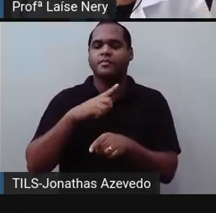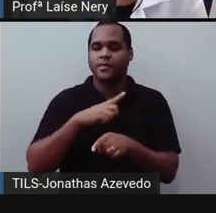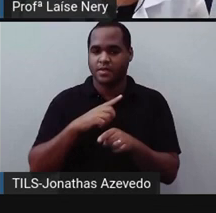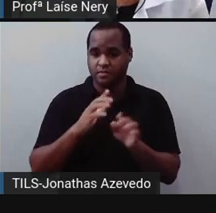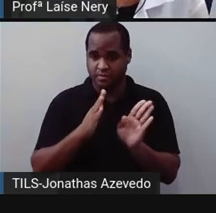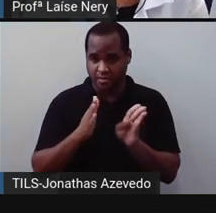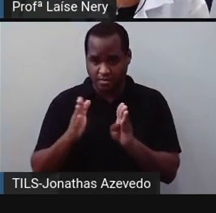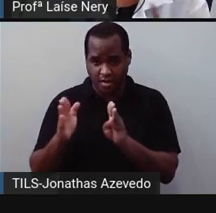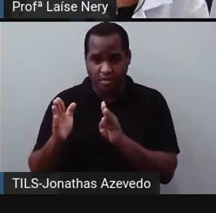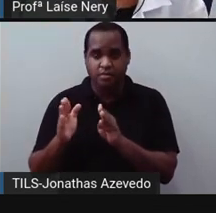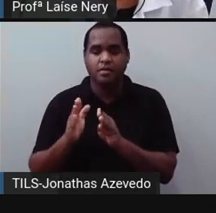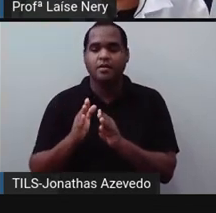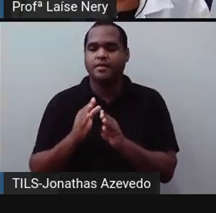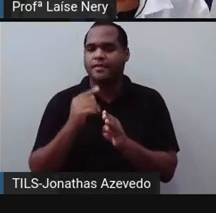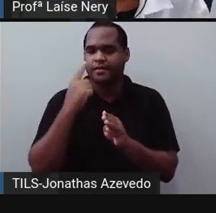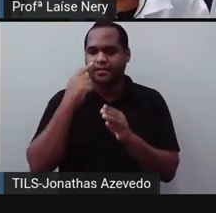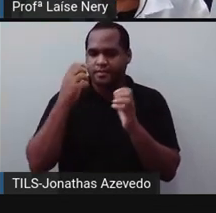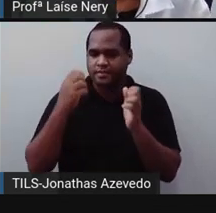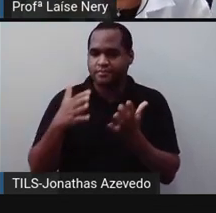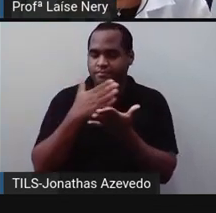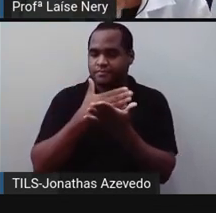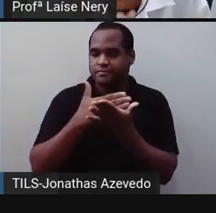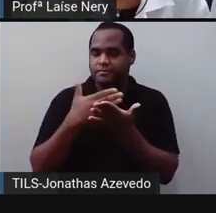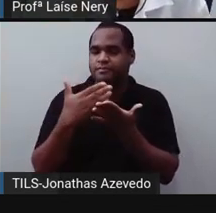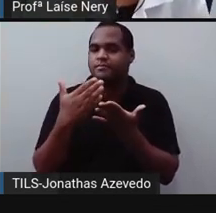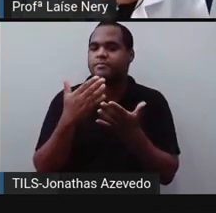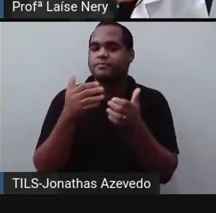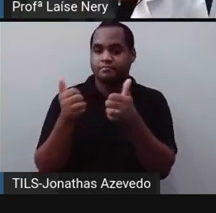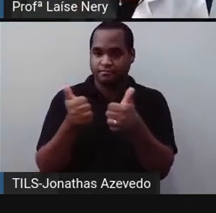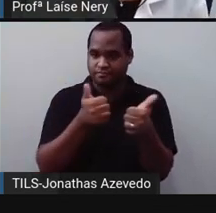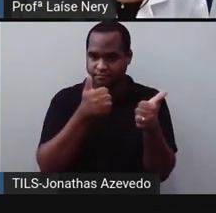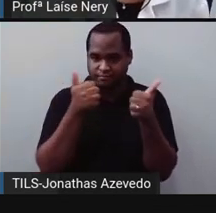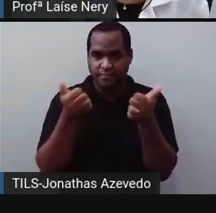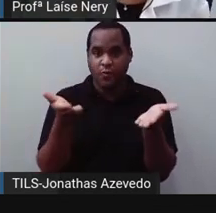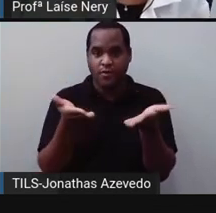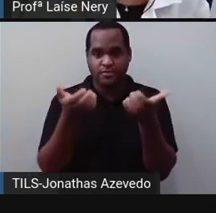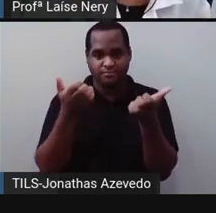nós vamos ver na aula de hoje. Então, vamos lá!